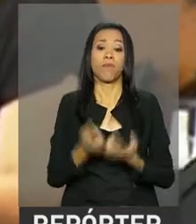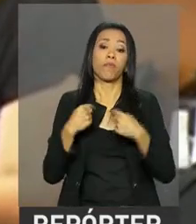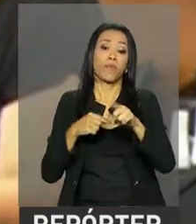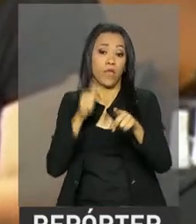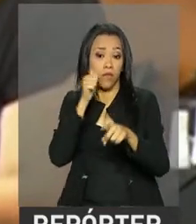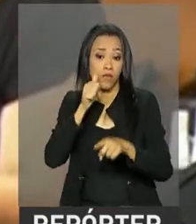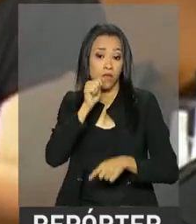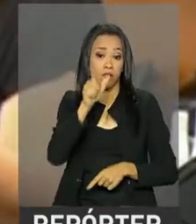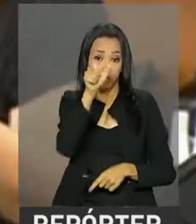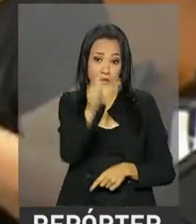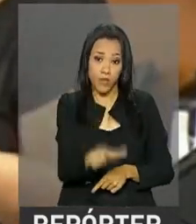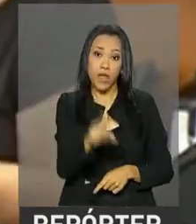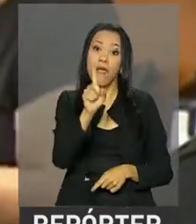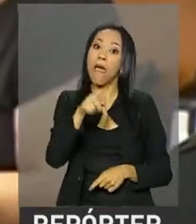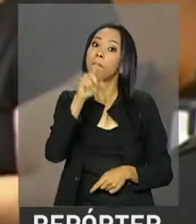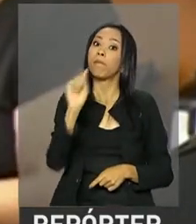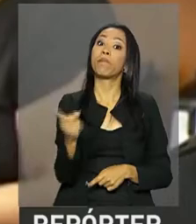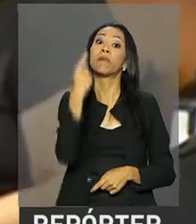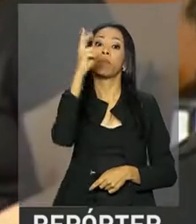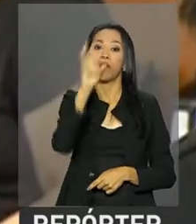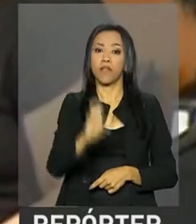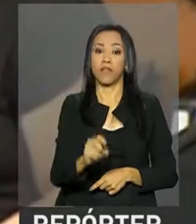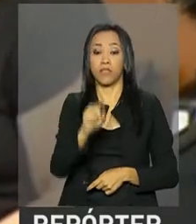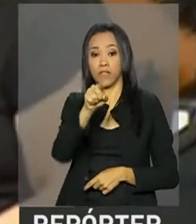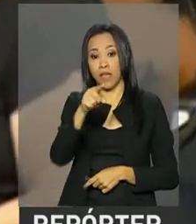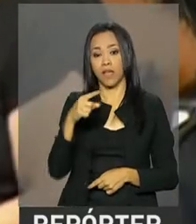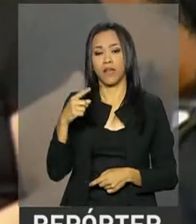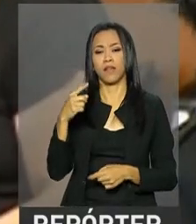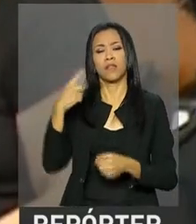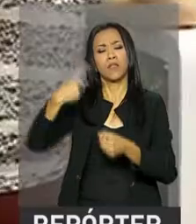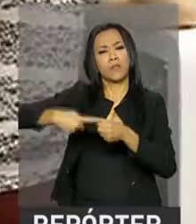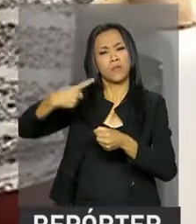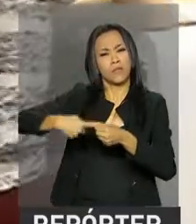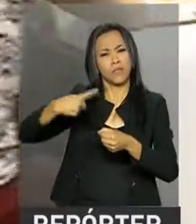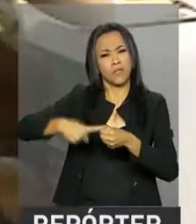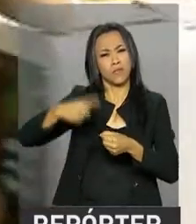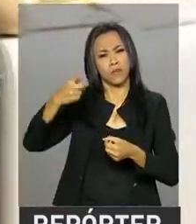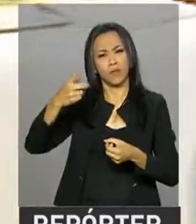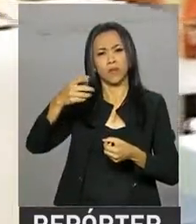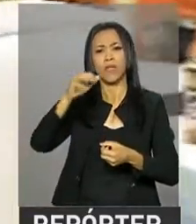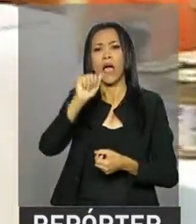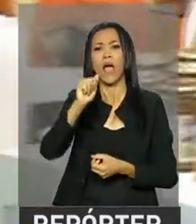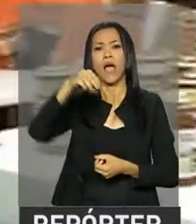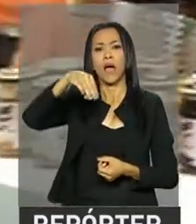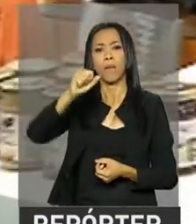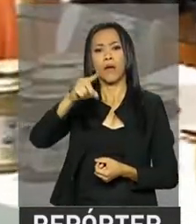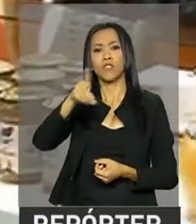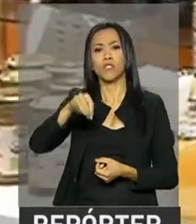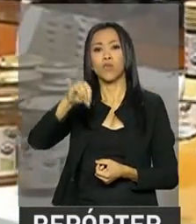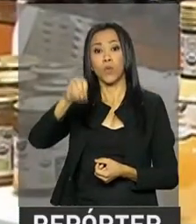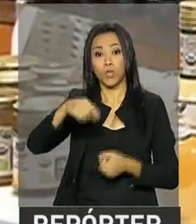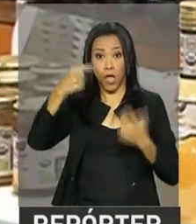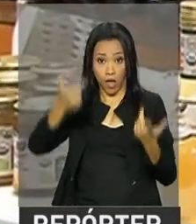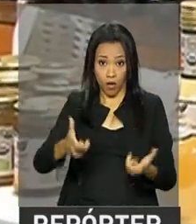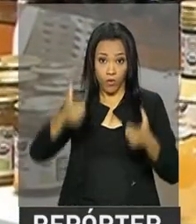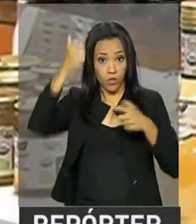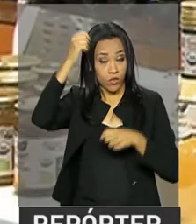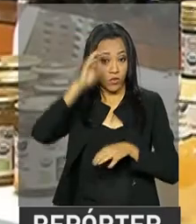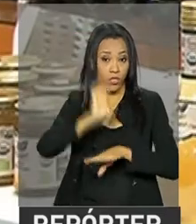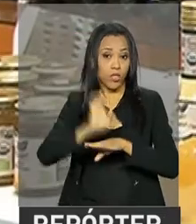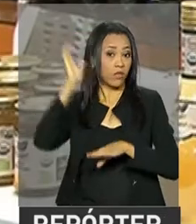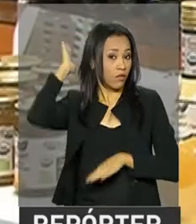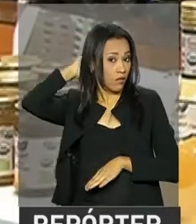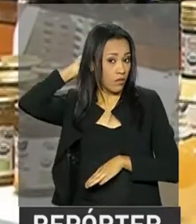Hortência, esta é a primeira vez na feira. Ela veio do município de Augusto Correia, região da Amazônia Atlântica, no Pará. Espera encontrar aqui